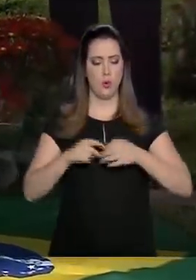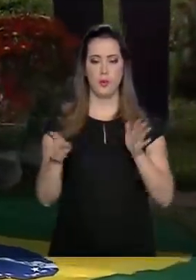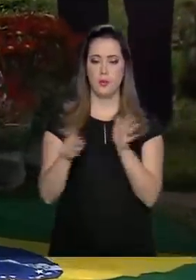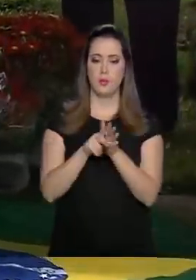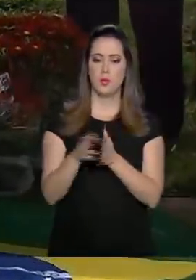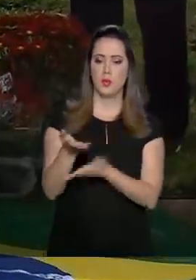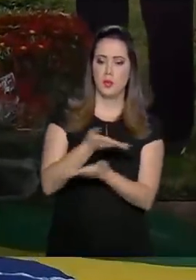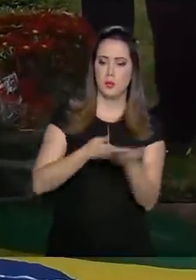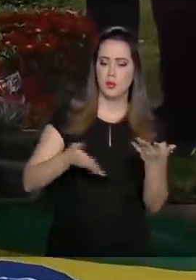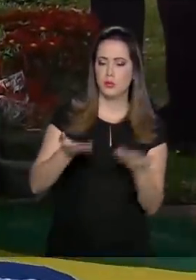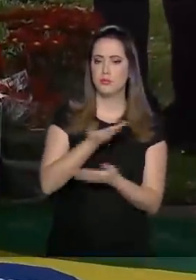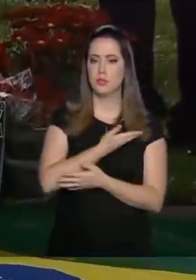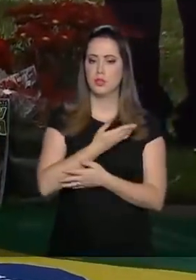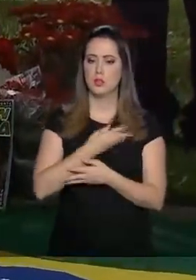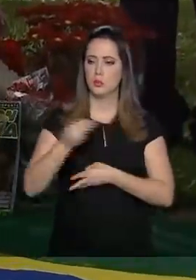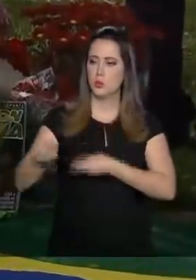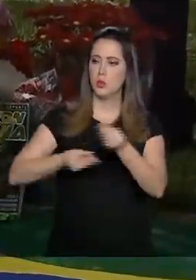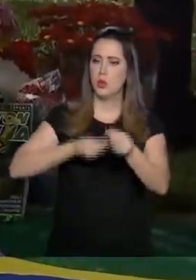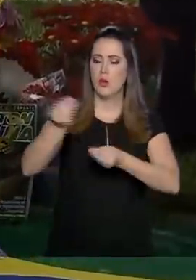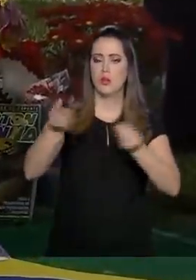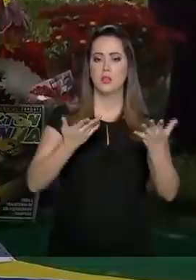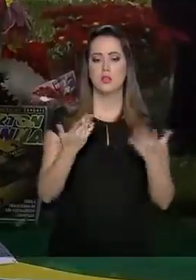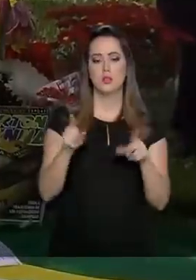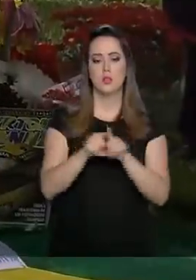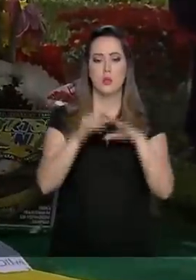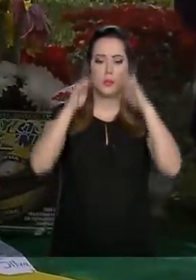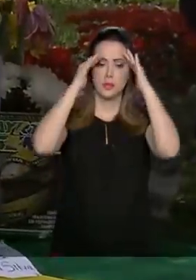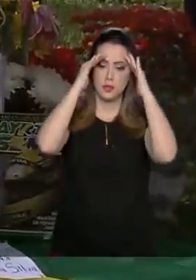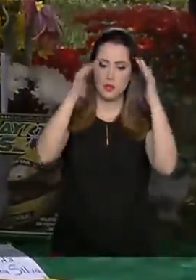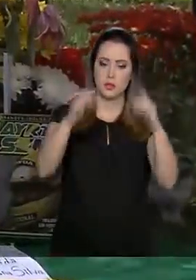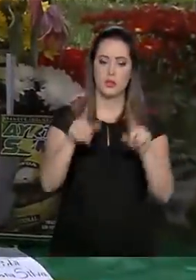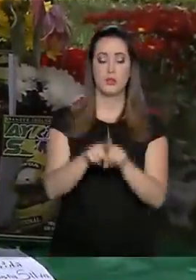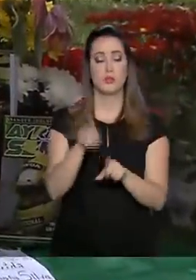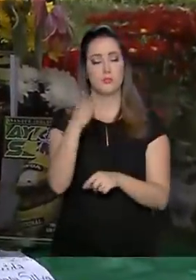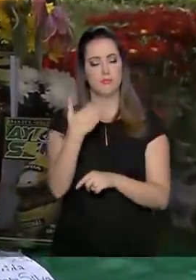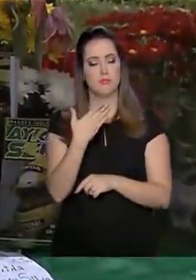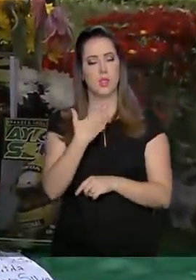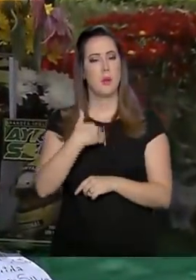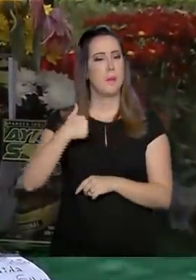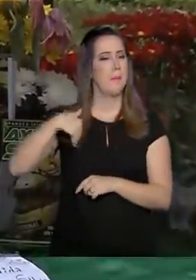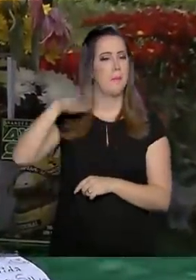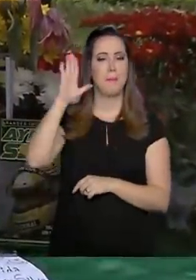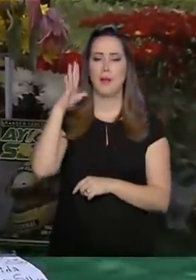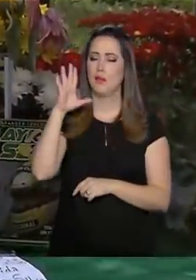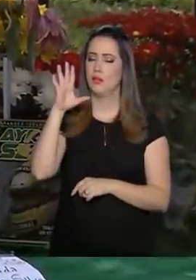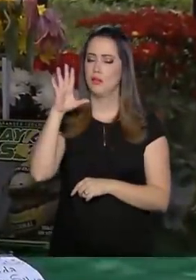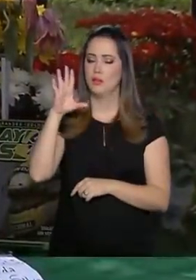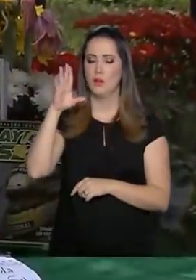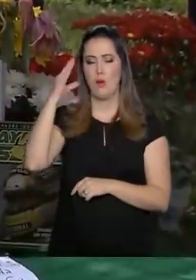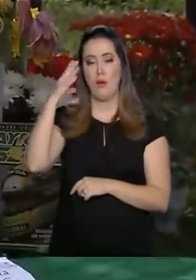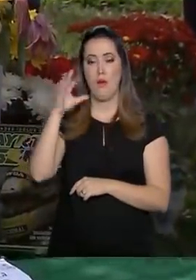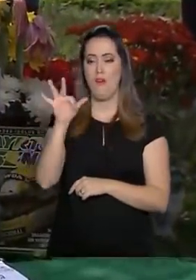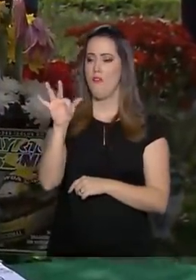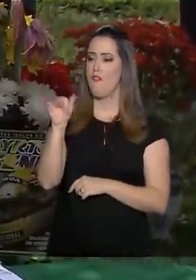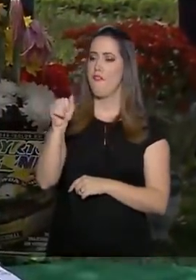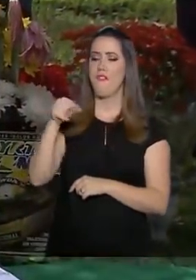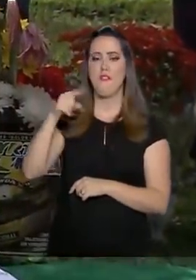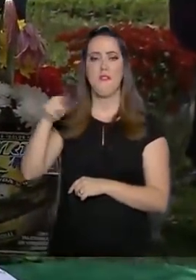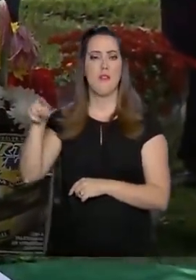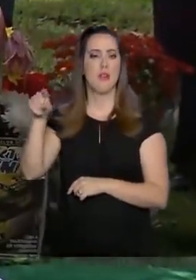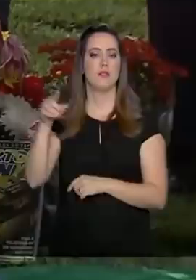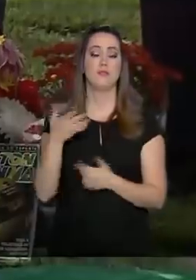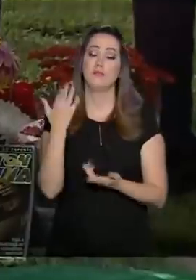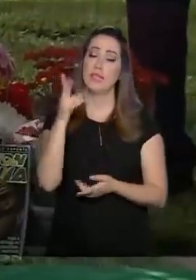confraterniza com as pessoas, distribui planfletos e rende homenagens ao seu maior fã. São lembranças de um